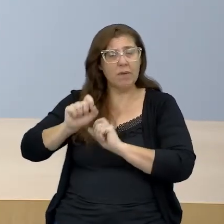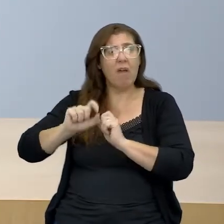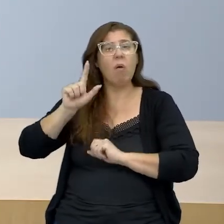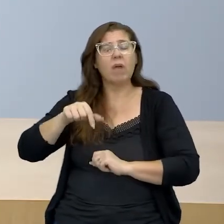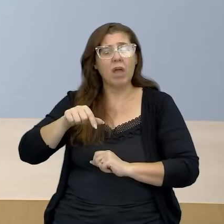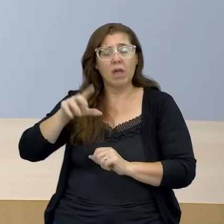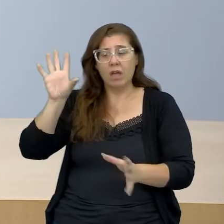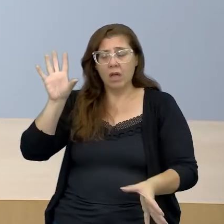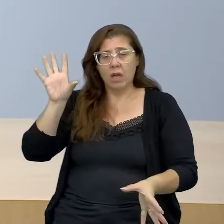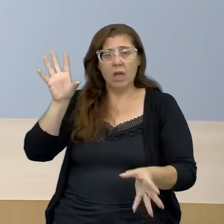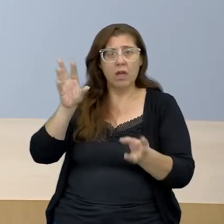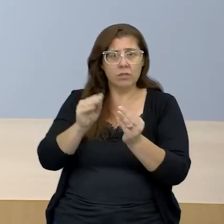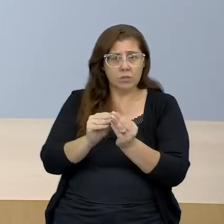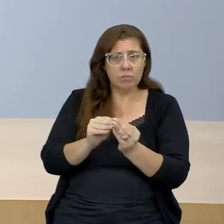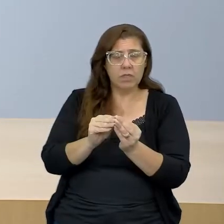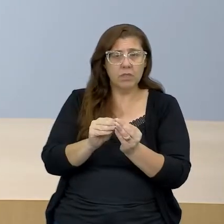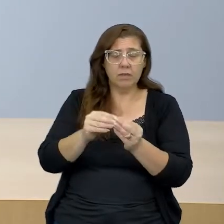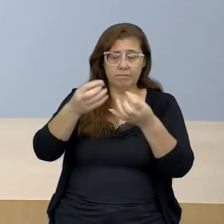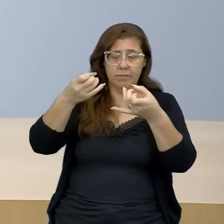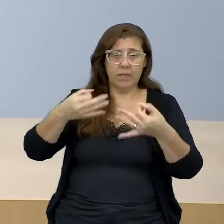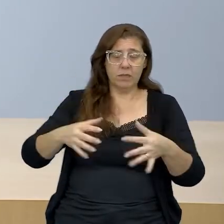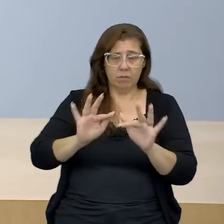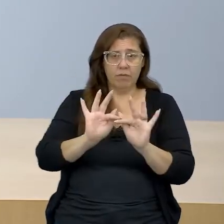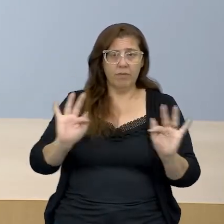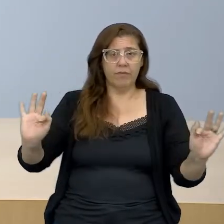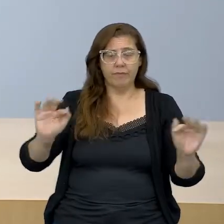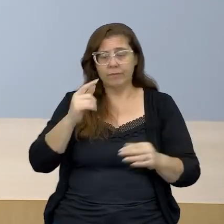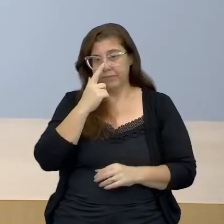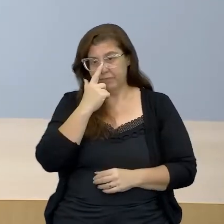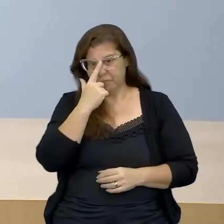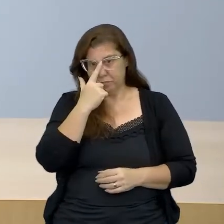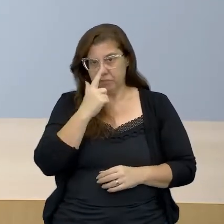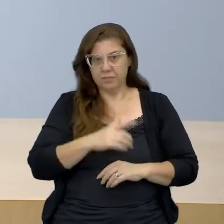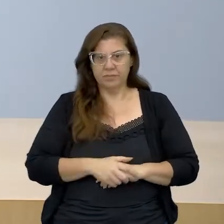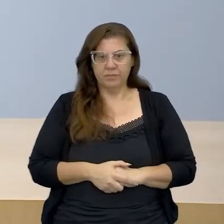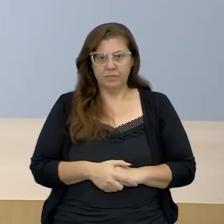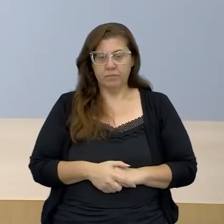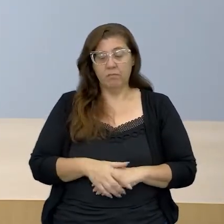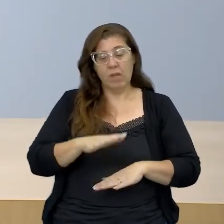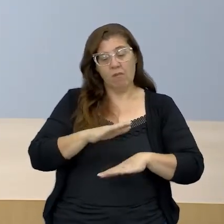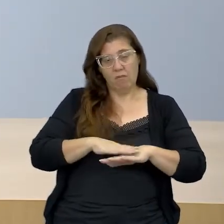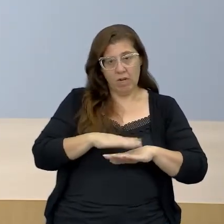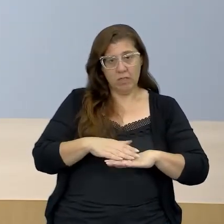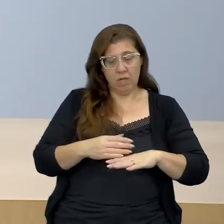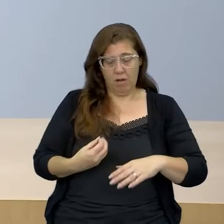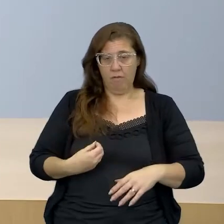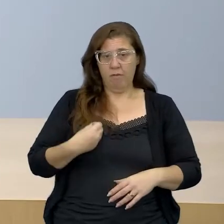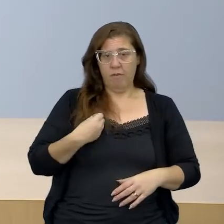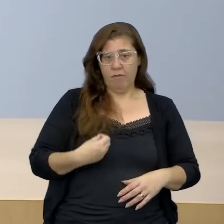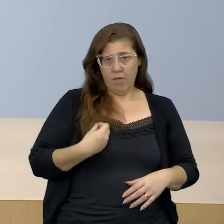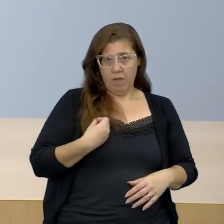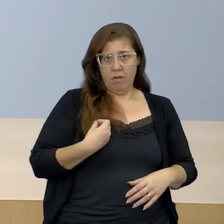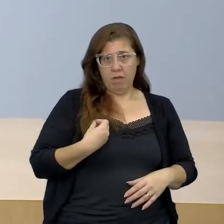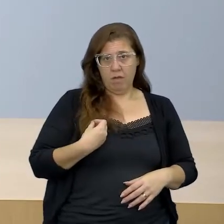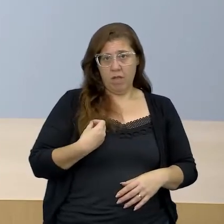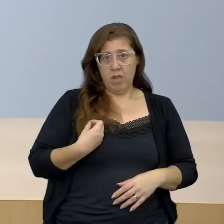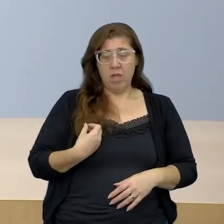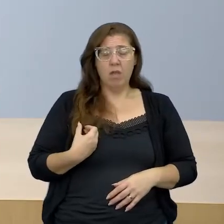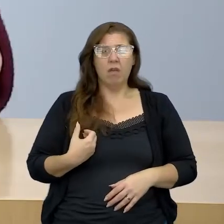resumida, subsumida na seguinte frase, fazer viver e deixar morrer.